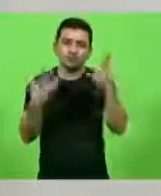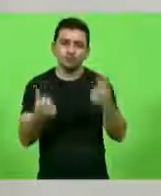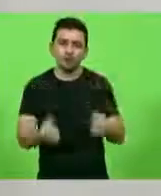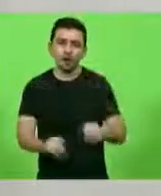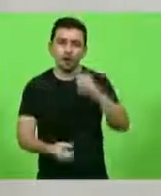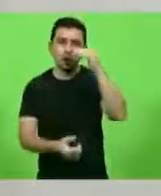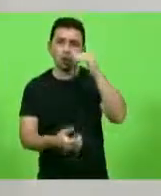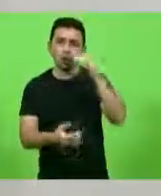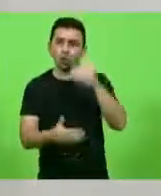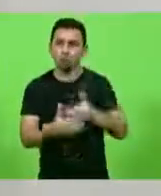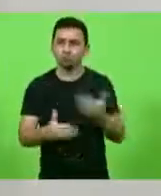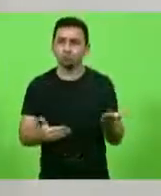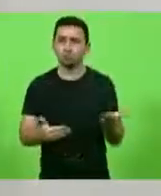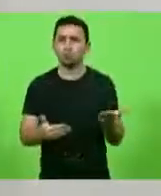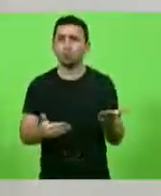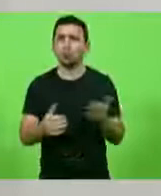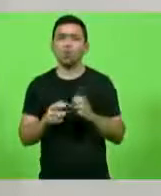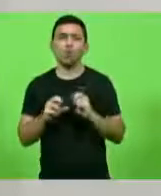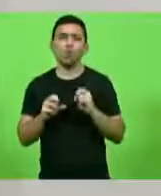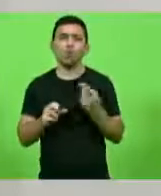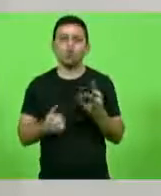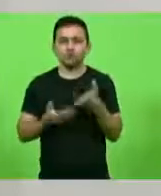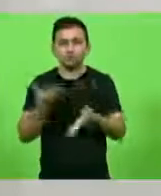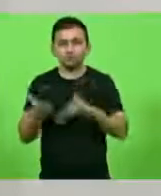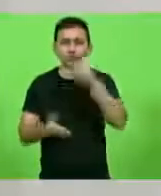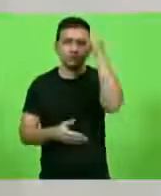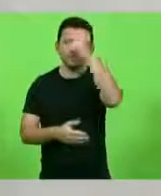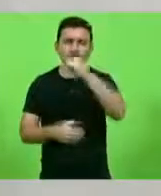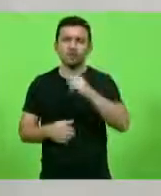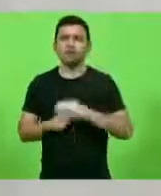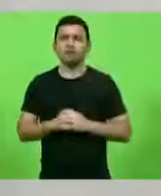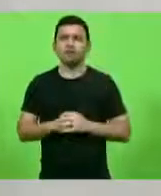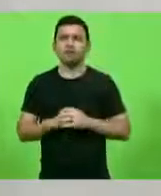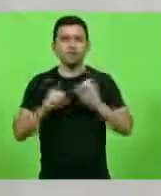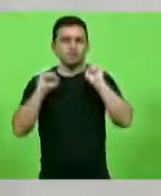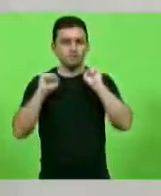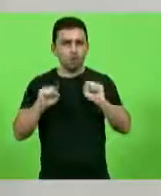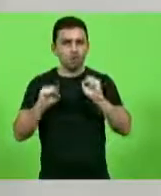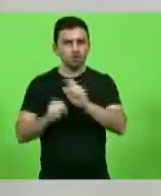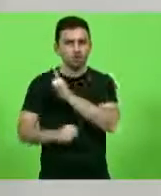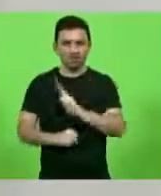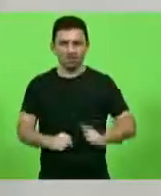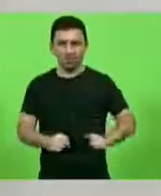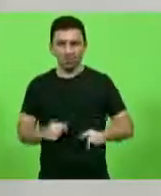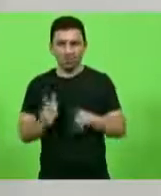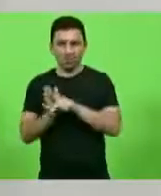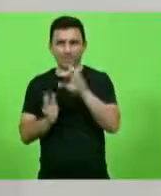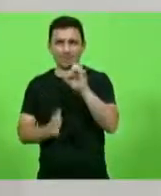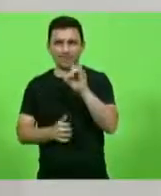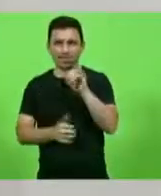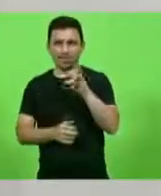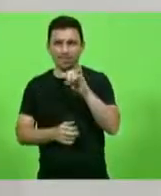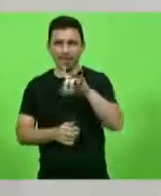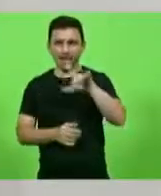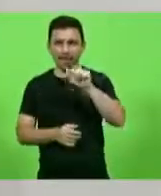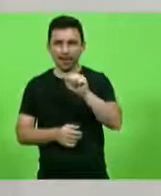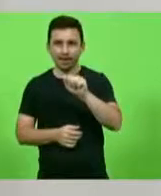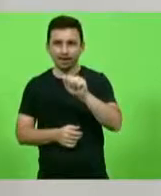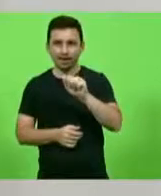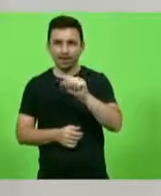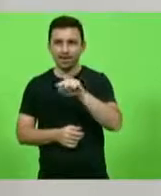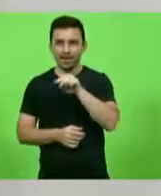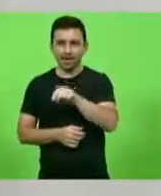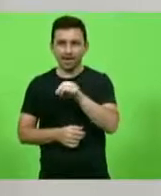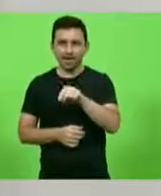tratamento precoce, podem fazer o que quiser. Agora, a questão é, pode a nossa governadora, Daniela, lotear